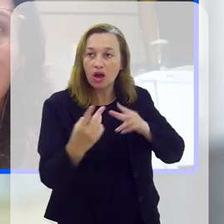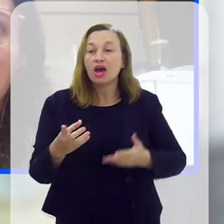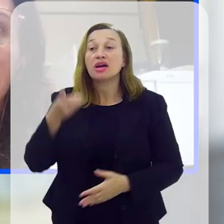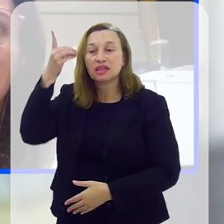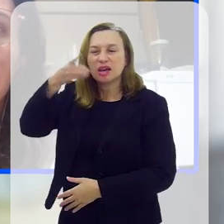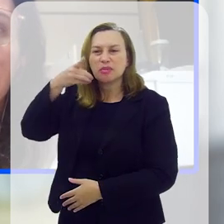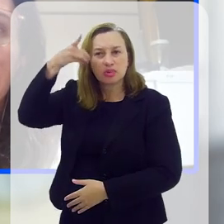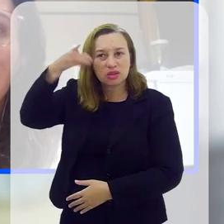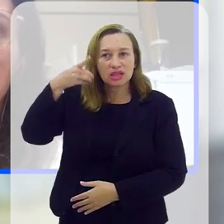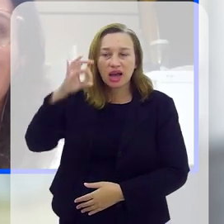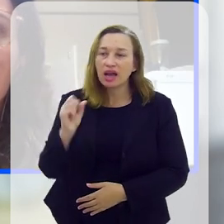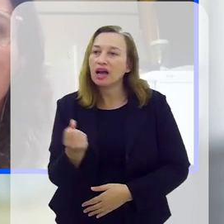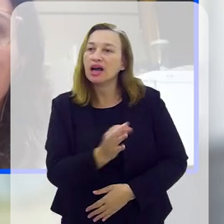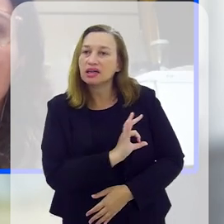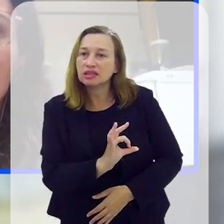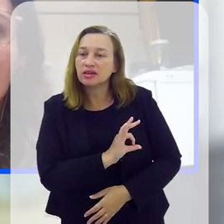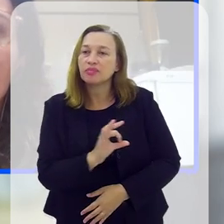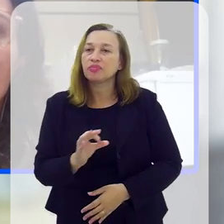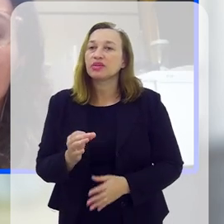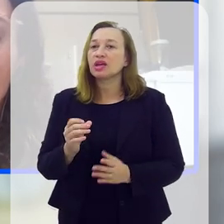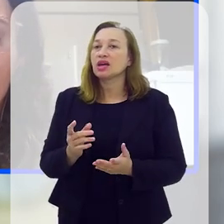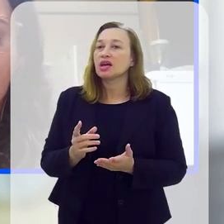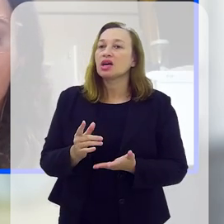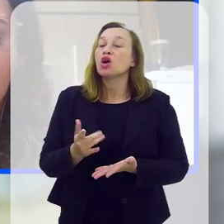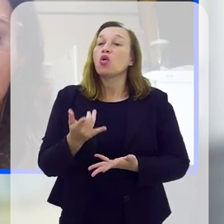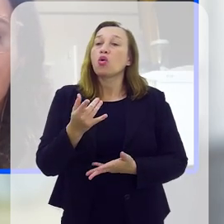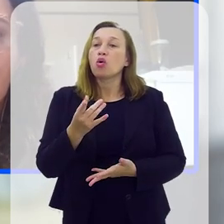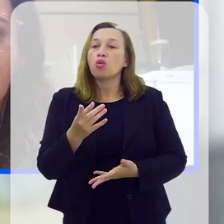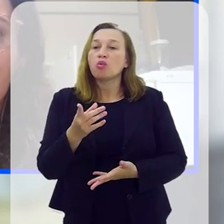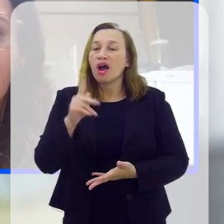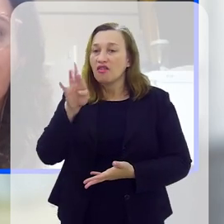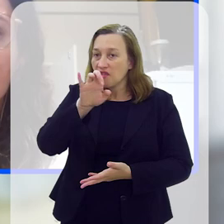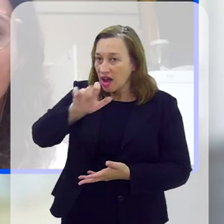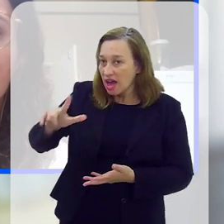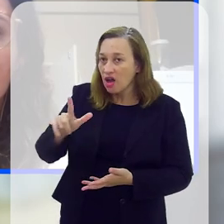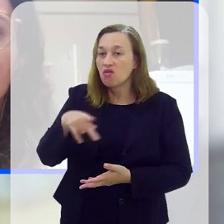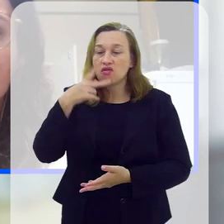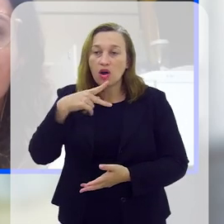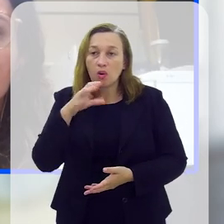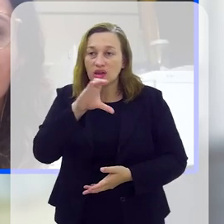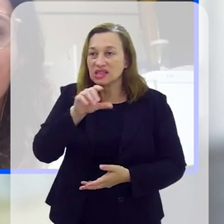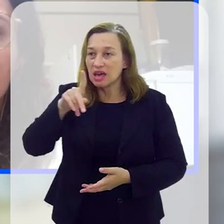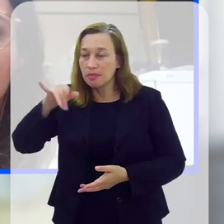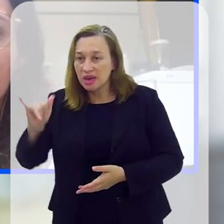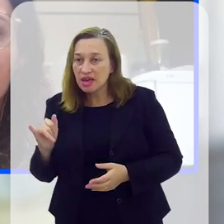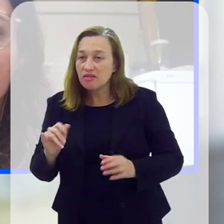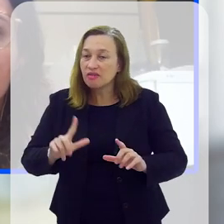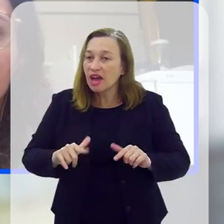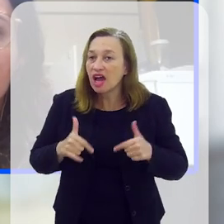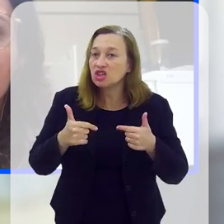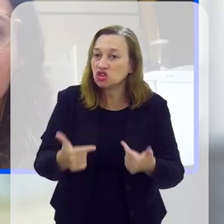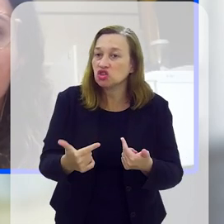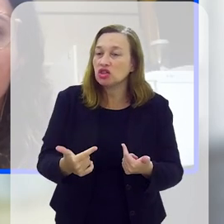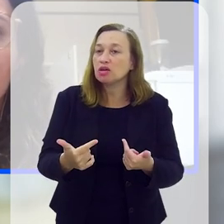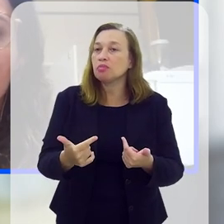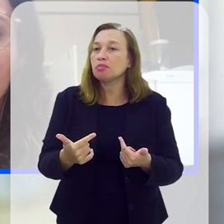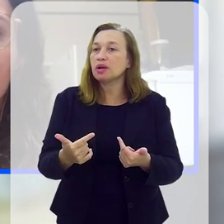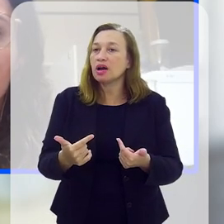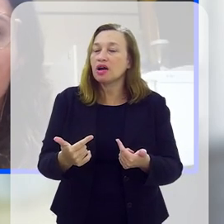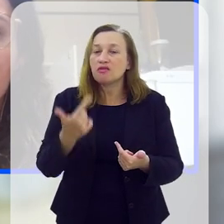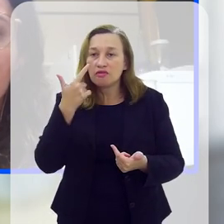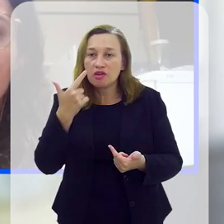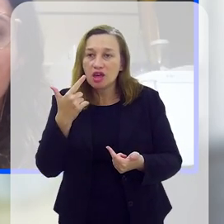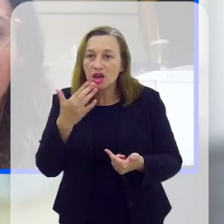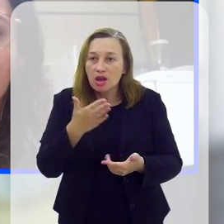Deputada, essa nova medida protetiva, como citou aqui o Rafael, né, a CPI vai atuar, de alguma forma, nesse sentido, para buscar